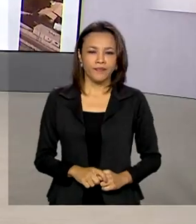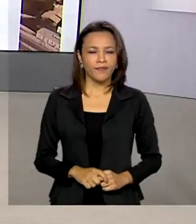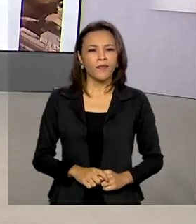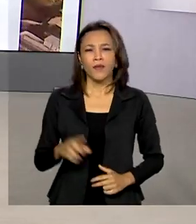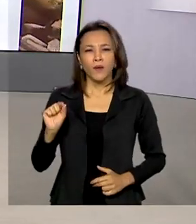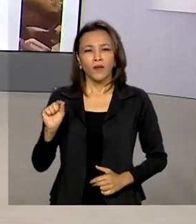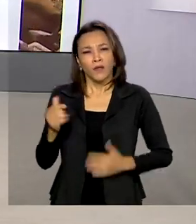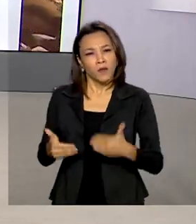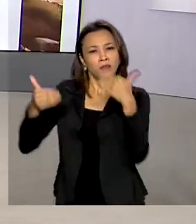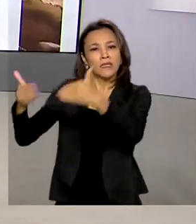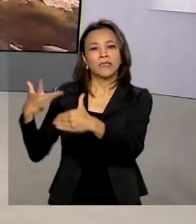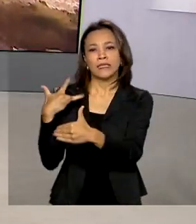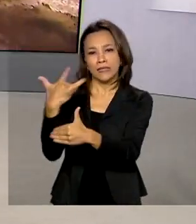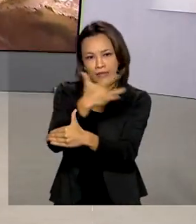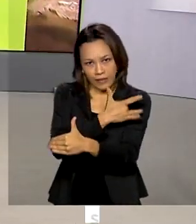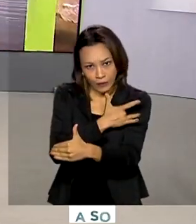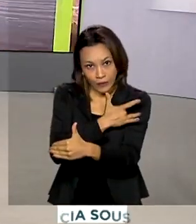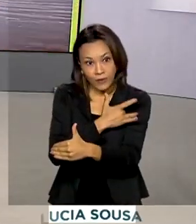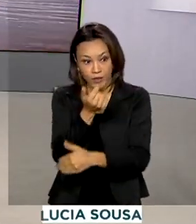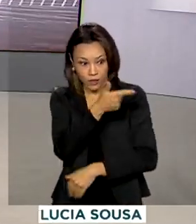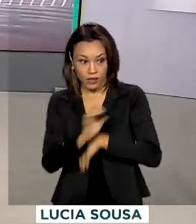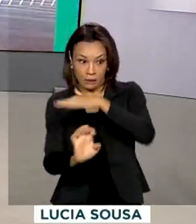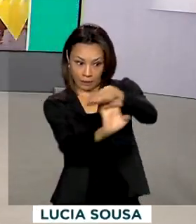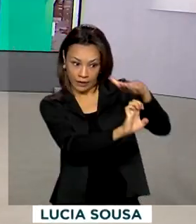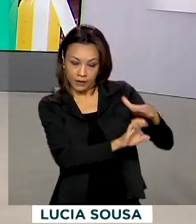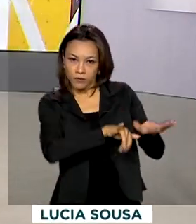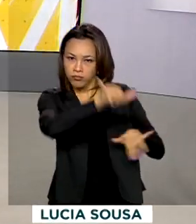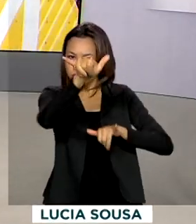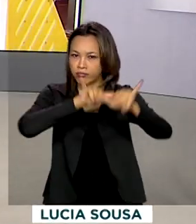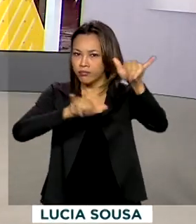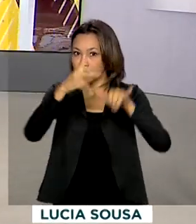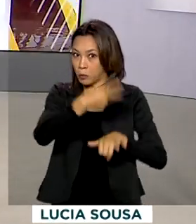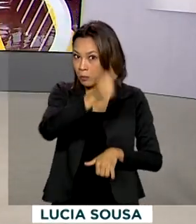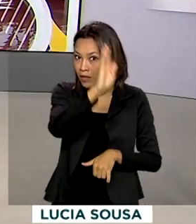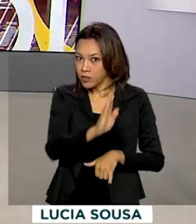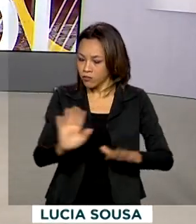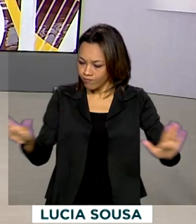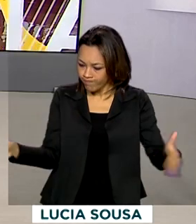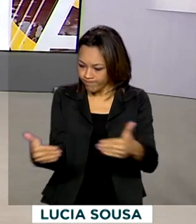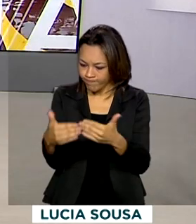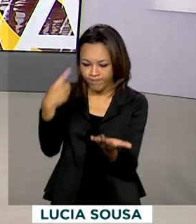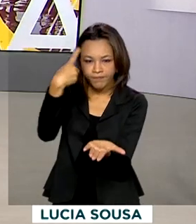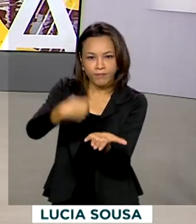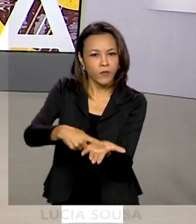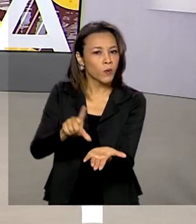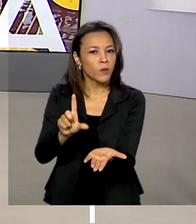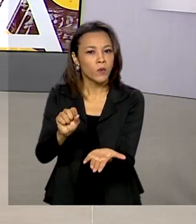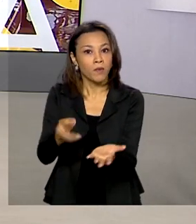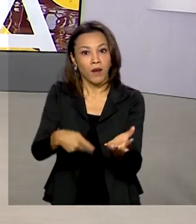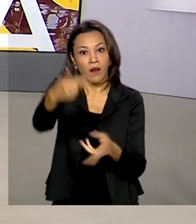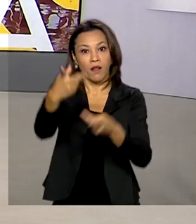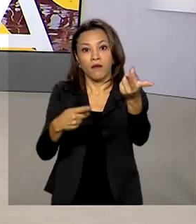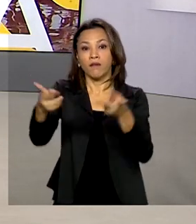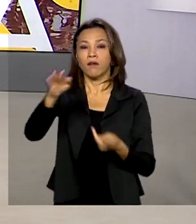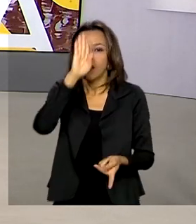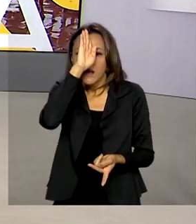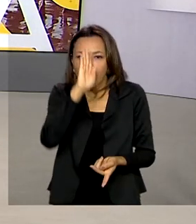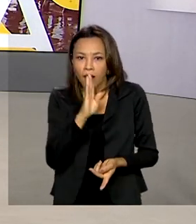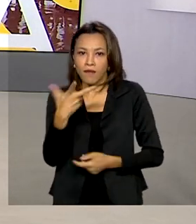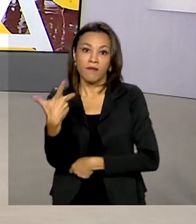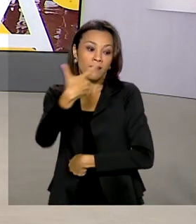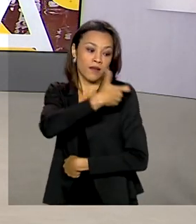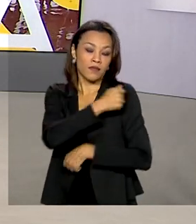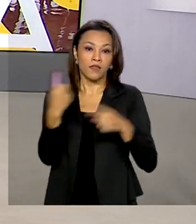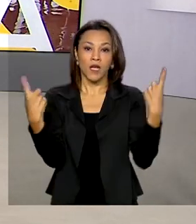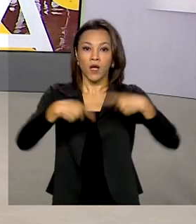O Ministério da Saúde e Empresas Aéreas Brasileiras fecharam um acordo para transportar de graça as vacinas